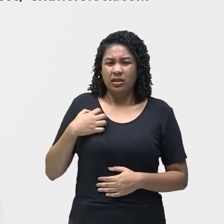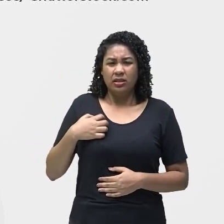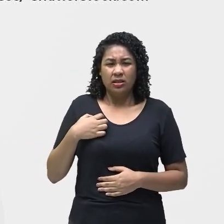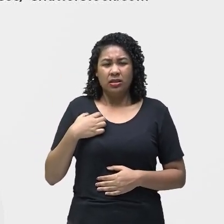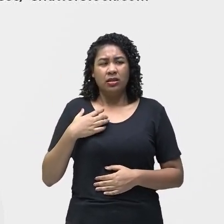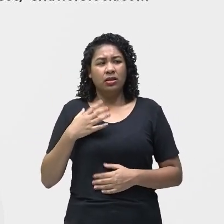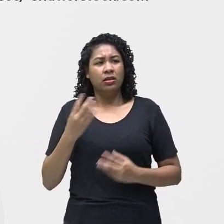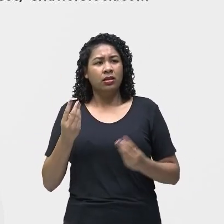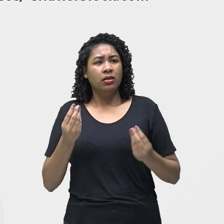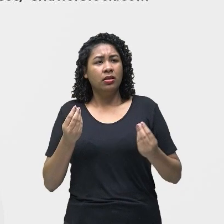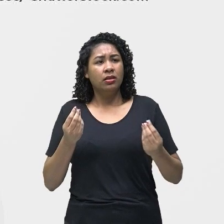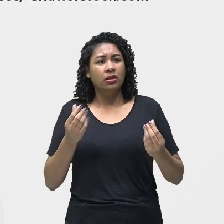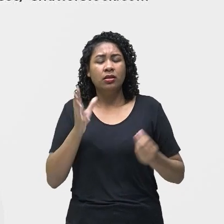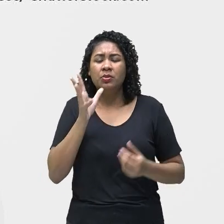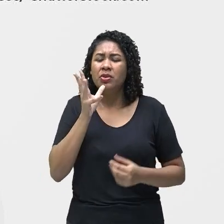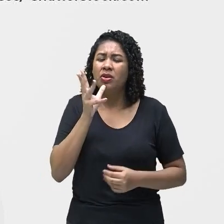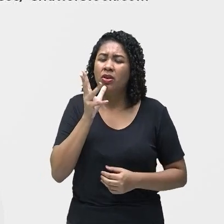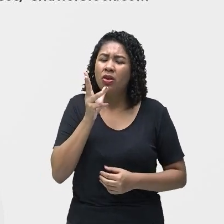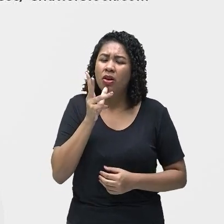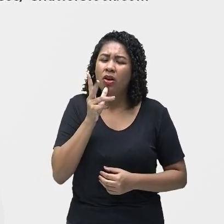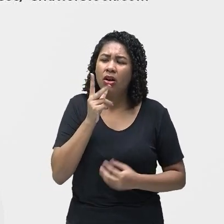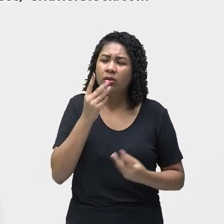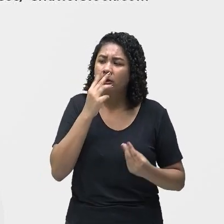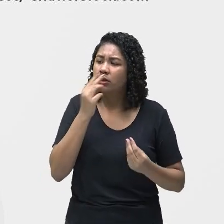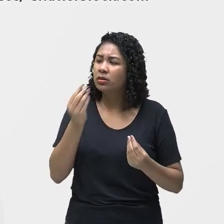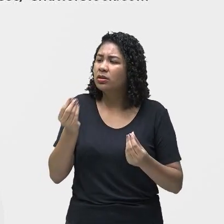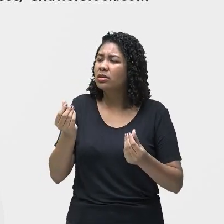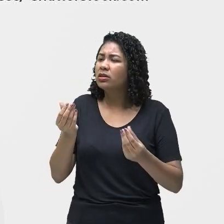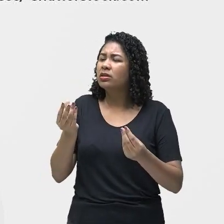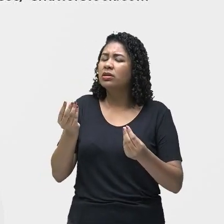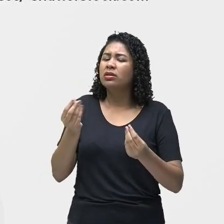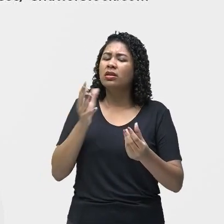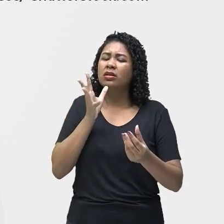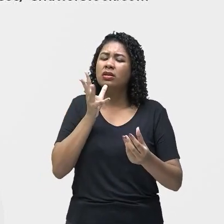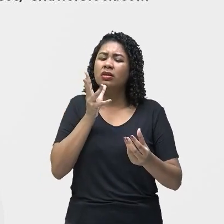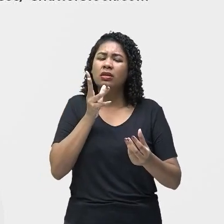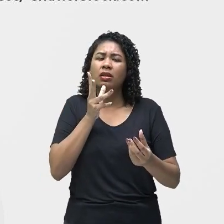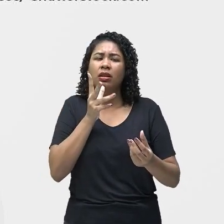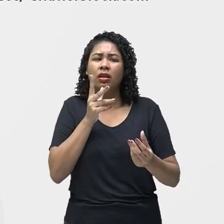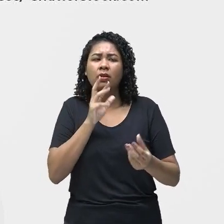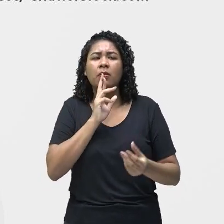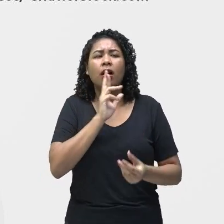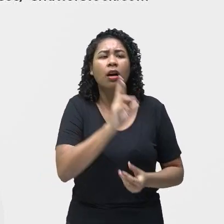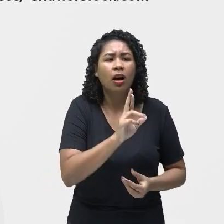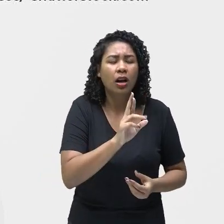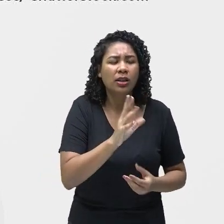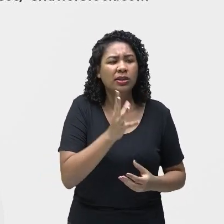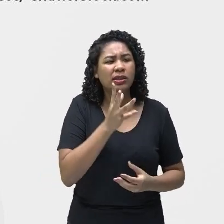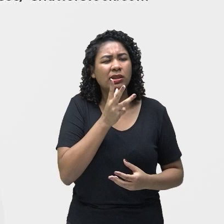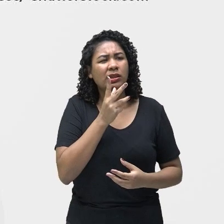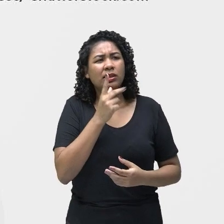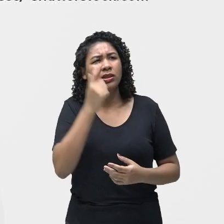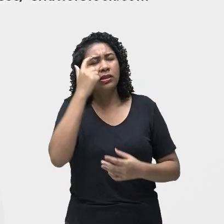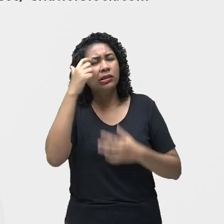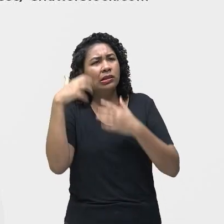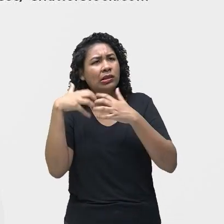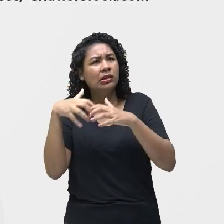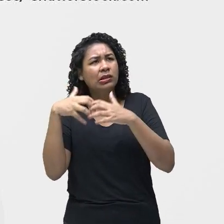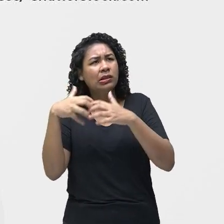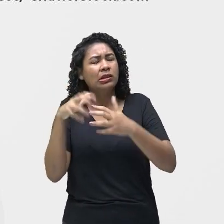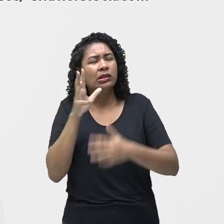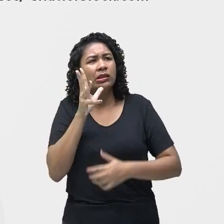fica mais, com poucos sentidos, fica mais devagar para responder a estímulos. Olhos